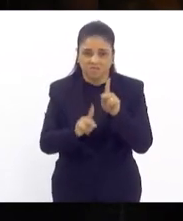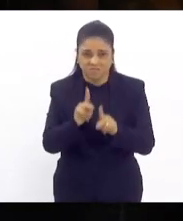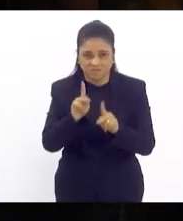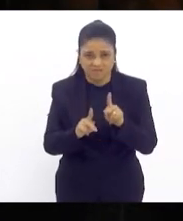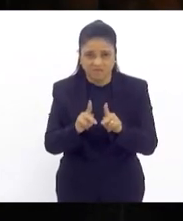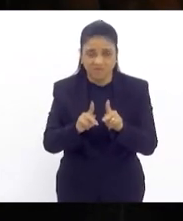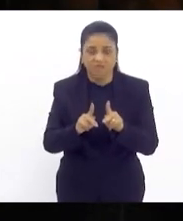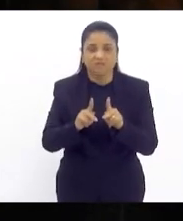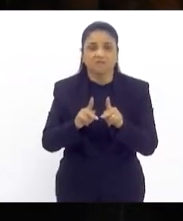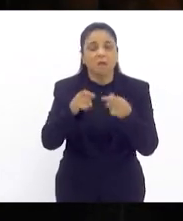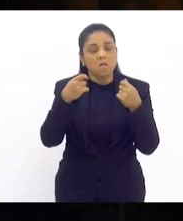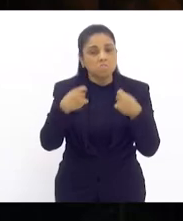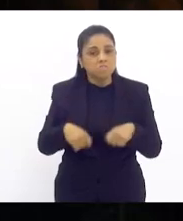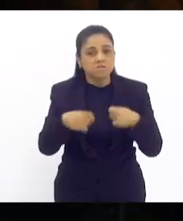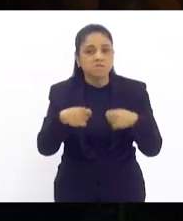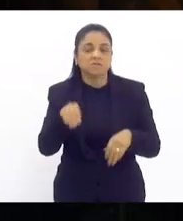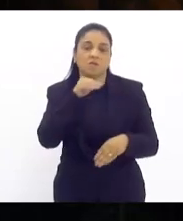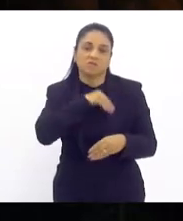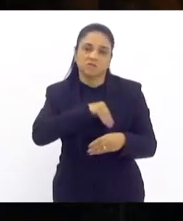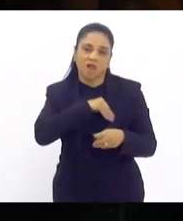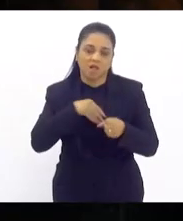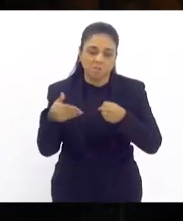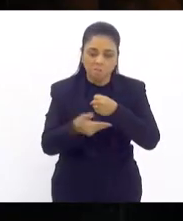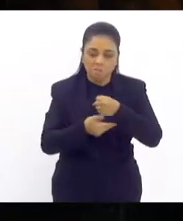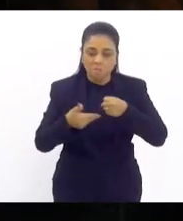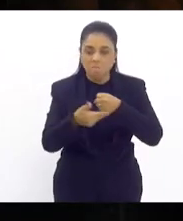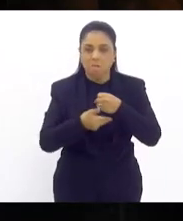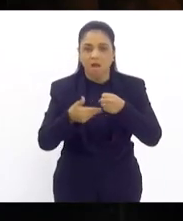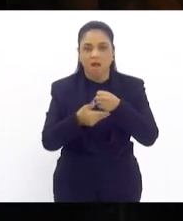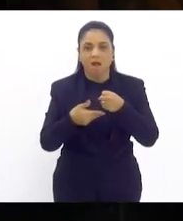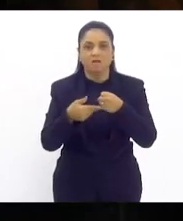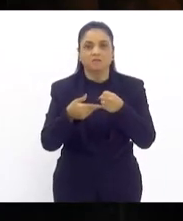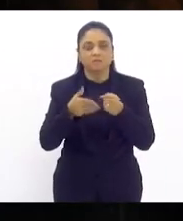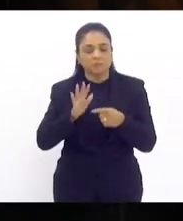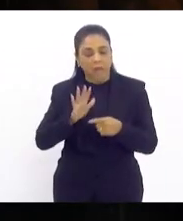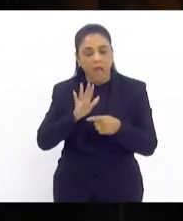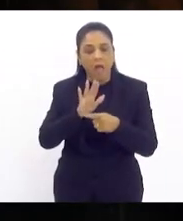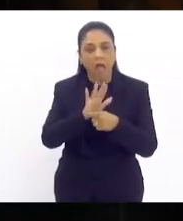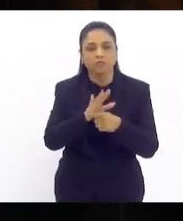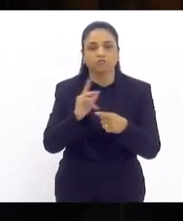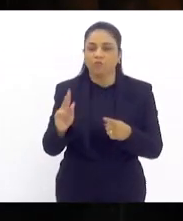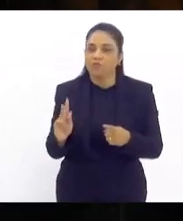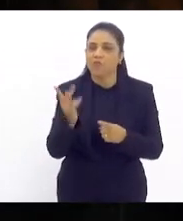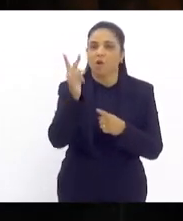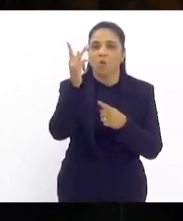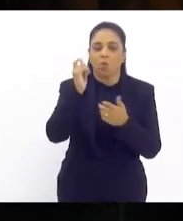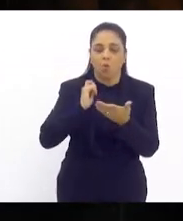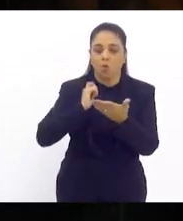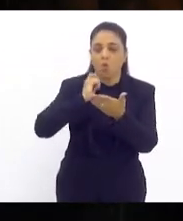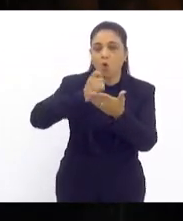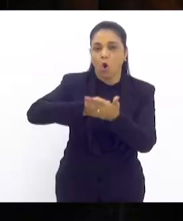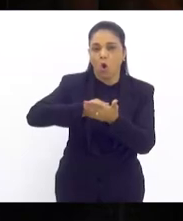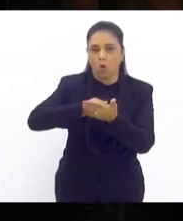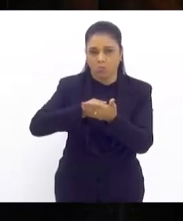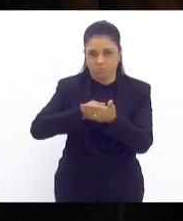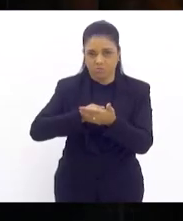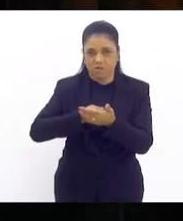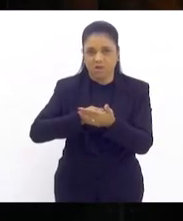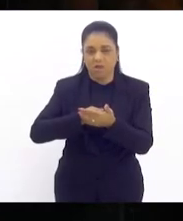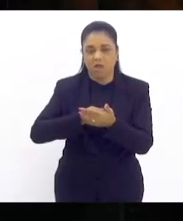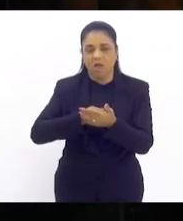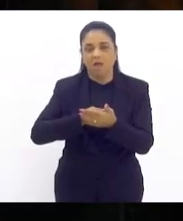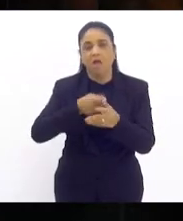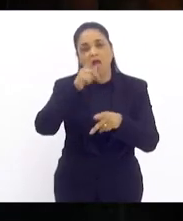e aí a gente precisa de um salário mínimo que dê conta que dê valor de compra a exatamente a essa